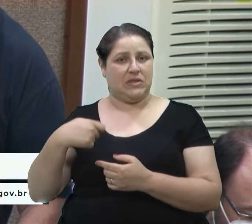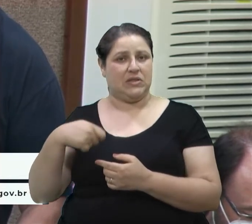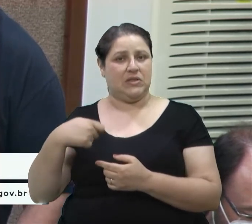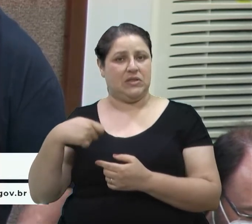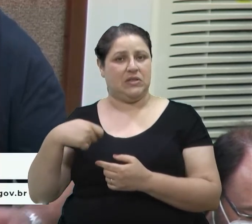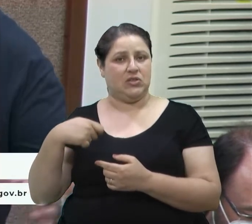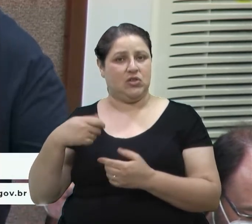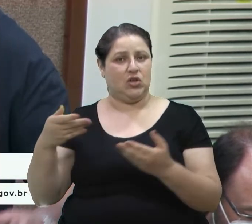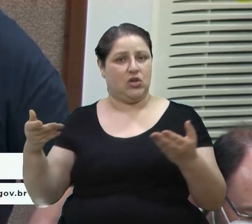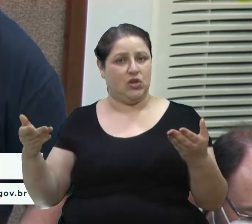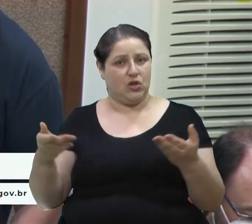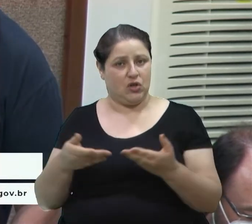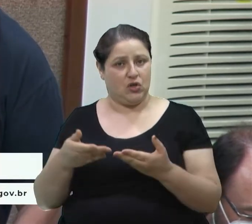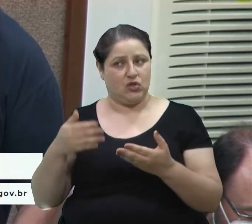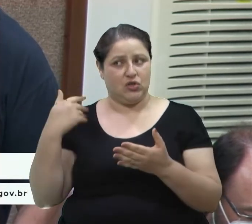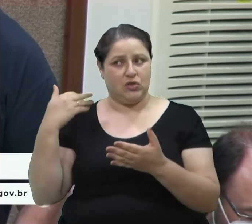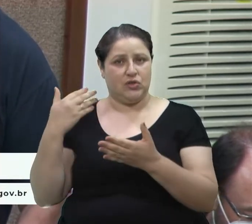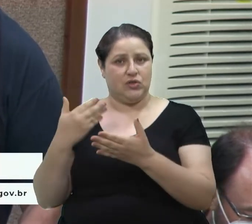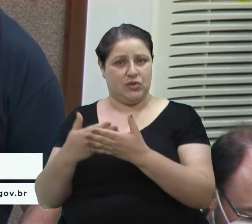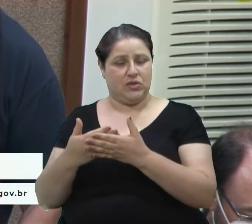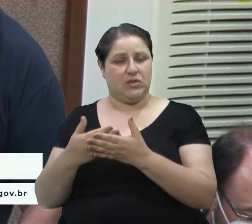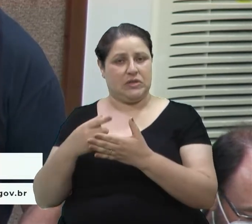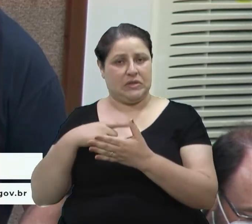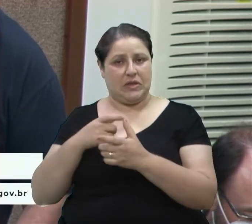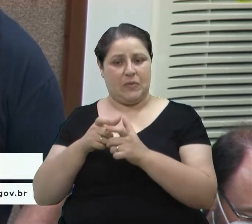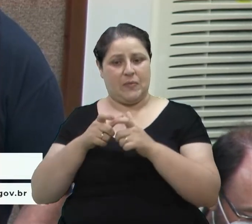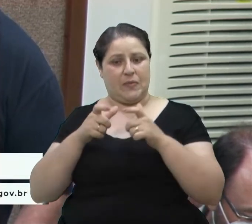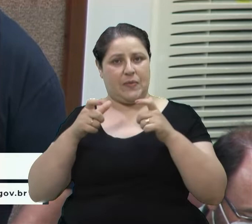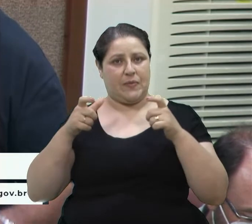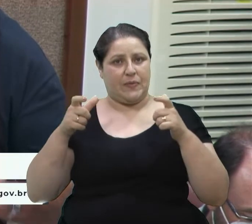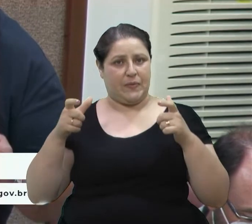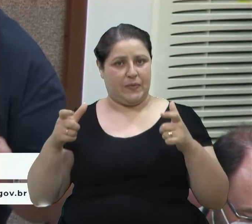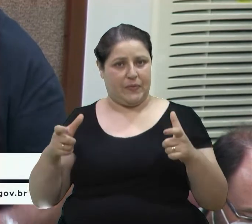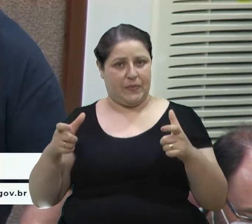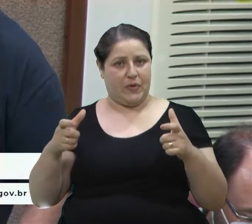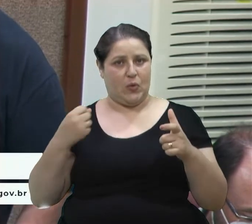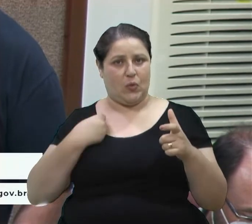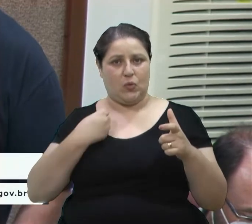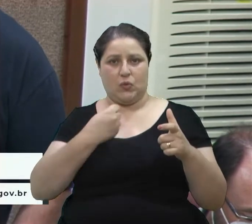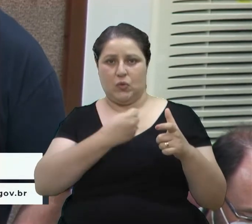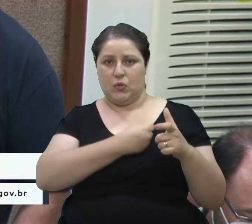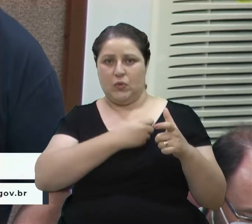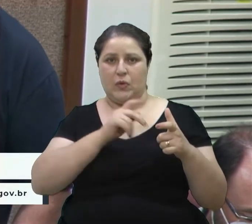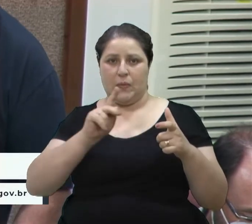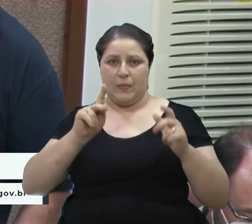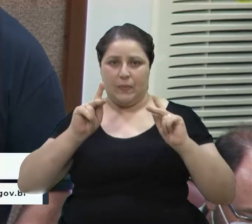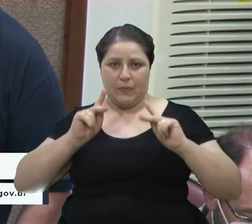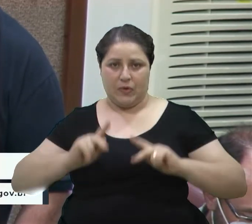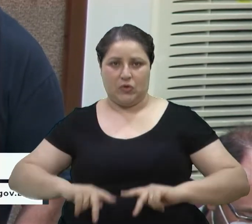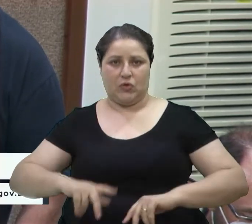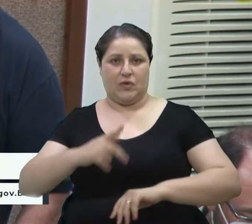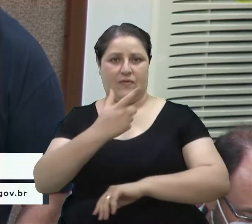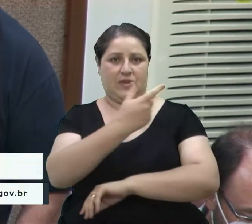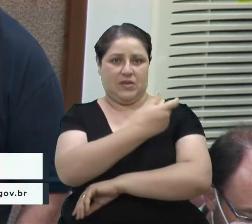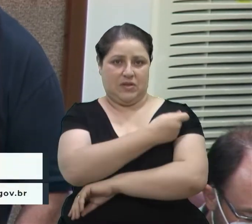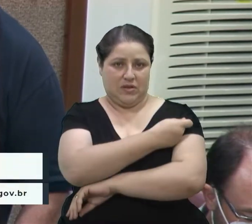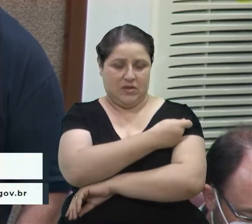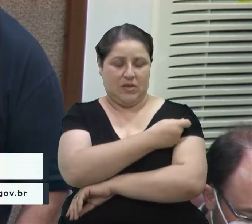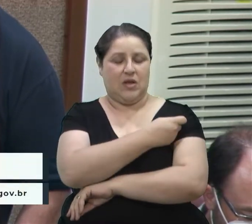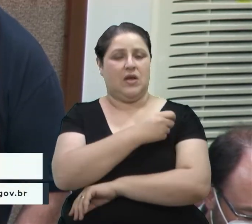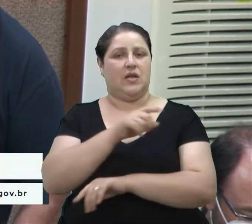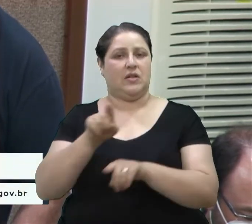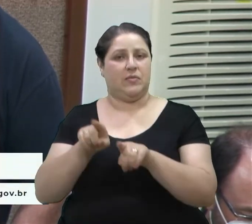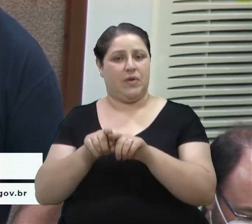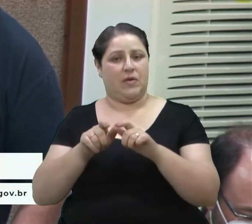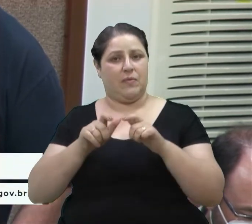que hoje, nos últimos dias, tem aumentado o número de pessoas se vacinando, aumentando o número de pessoas que